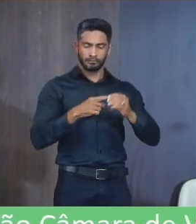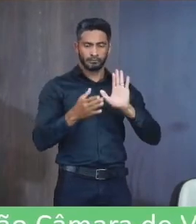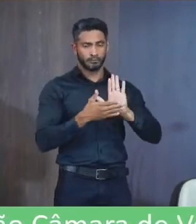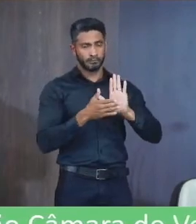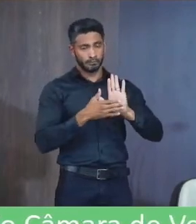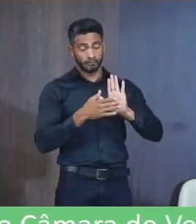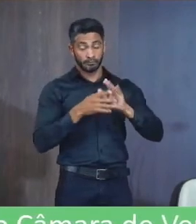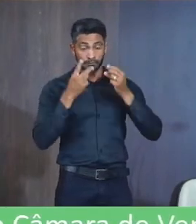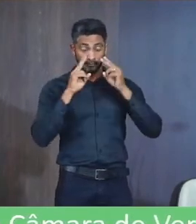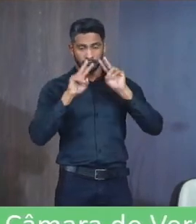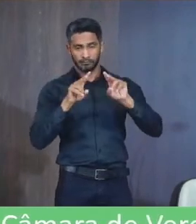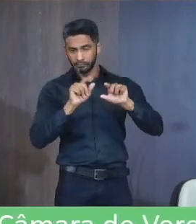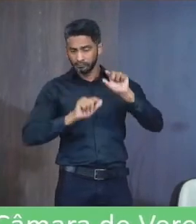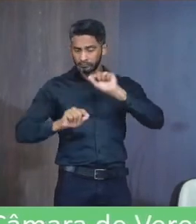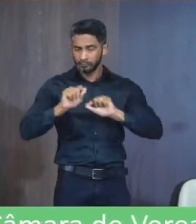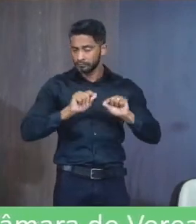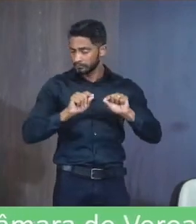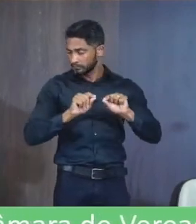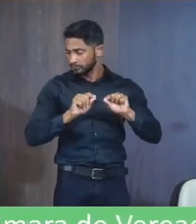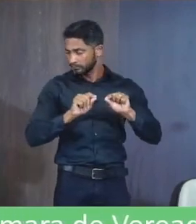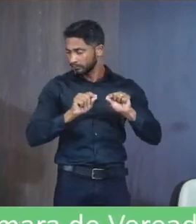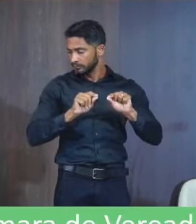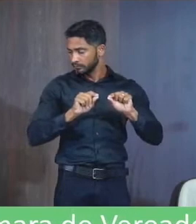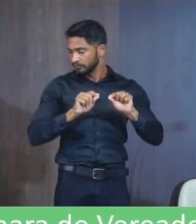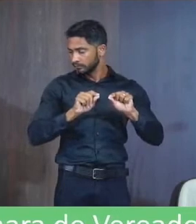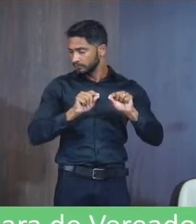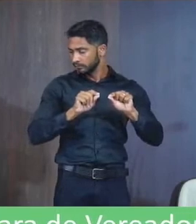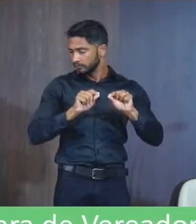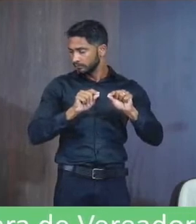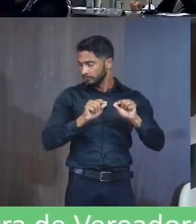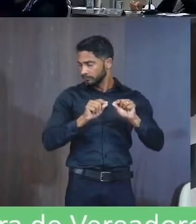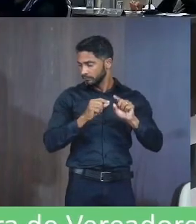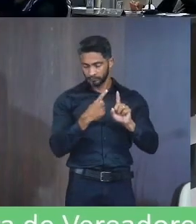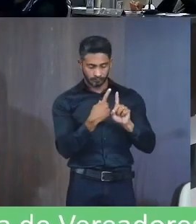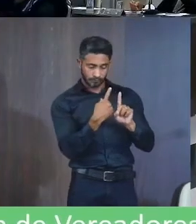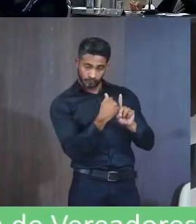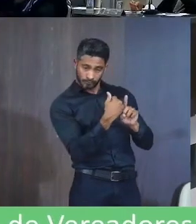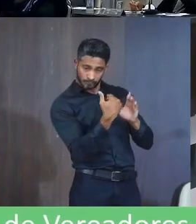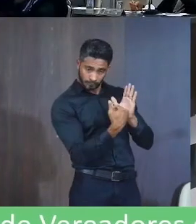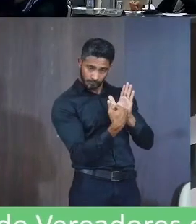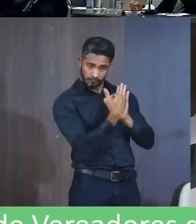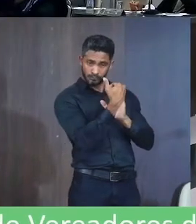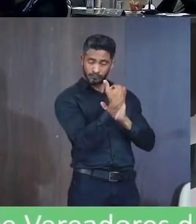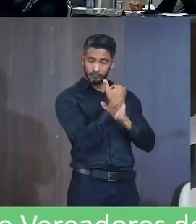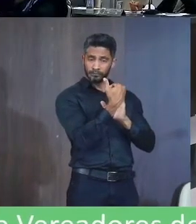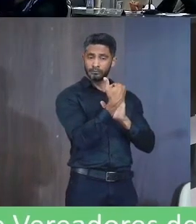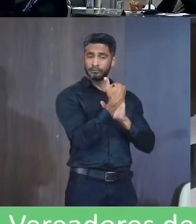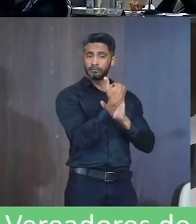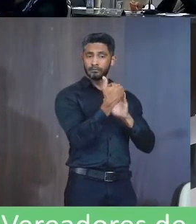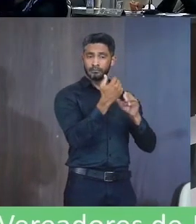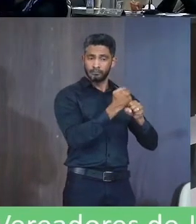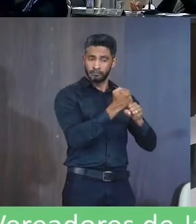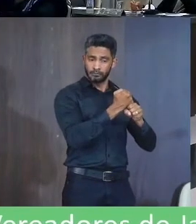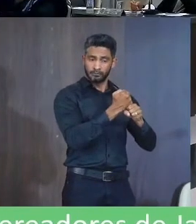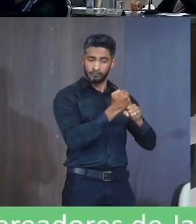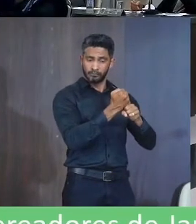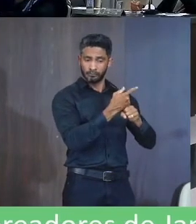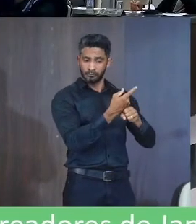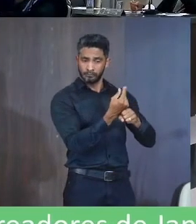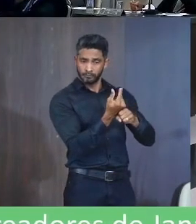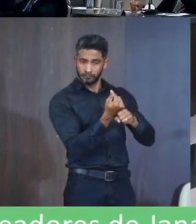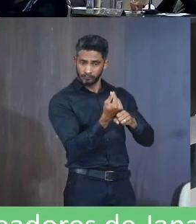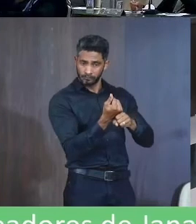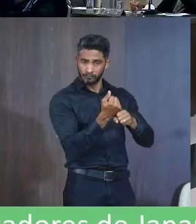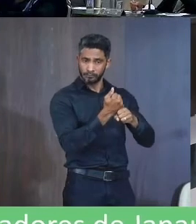proposição Antela Dispõe Sobre a ampliação Do limite Para abertura De créditos Suplementares Durante a execução Orçamentária